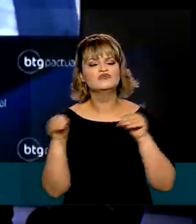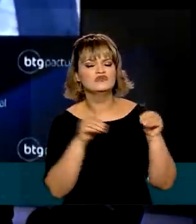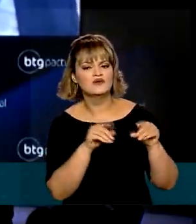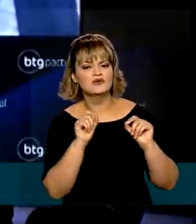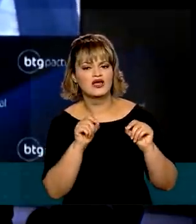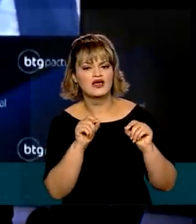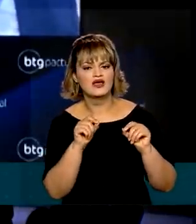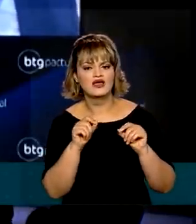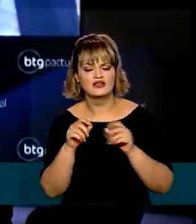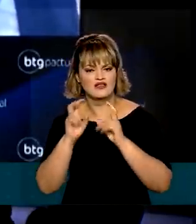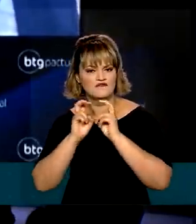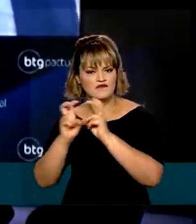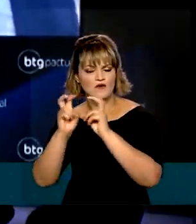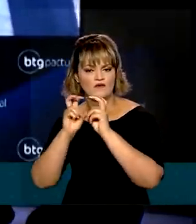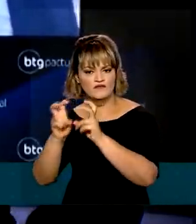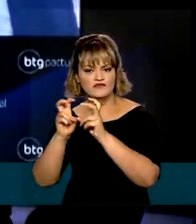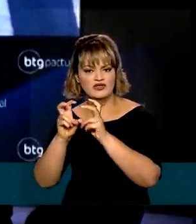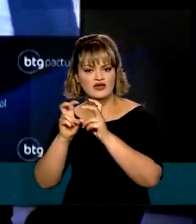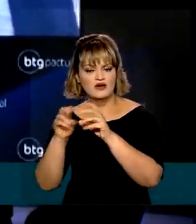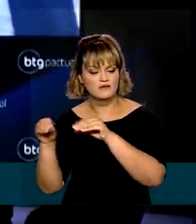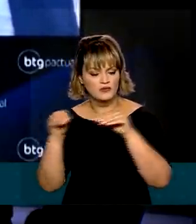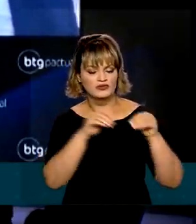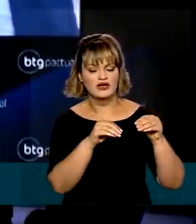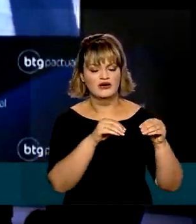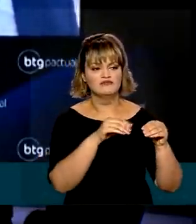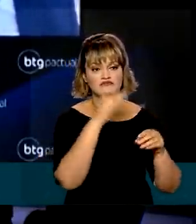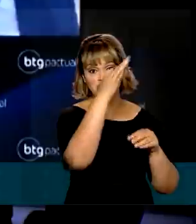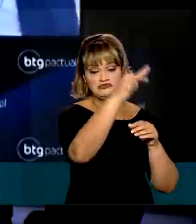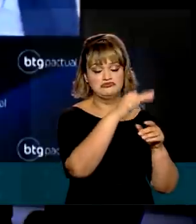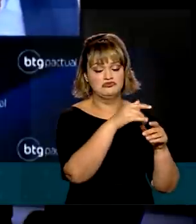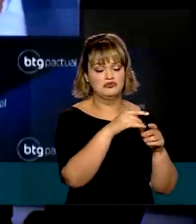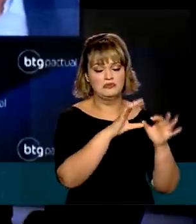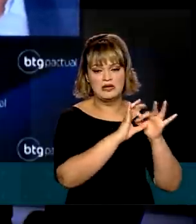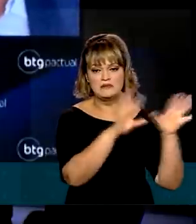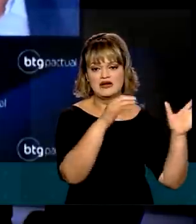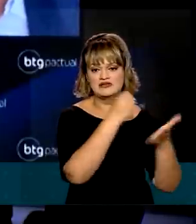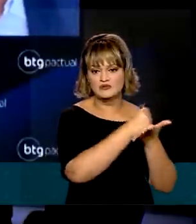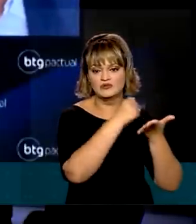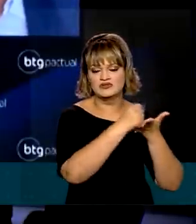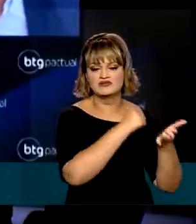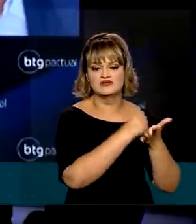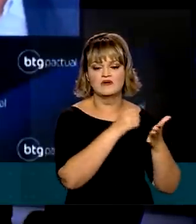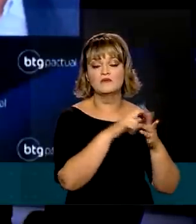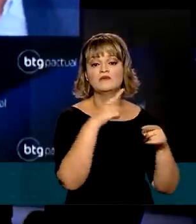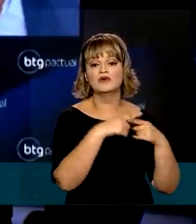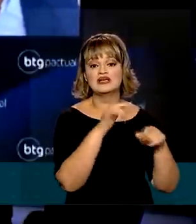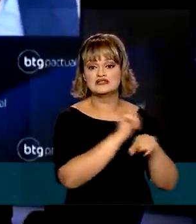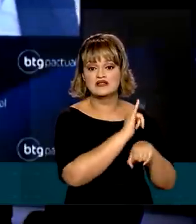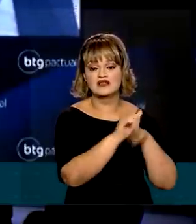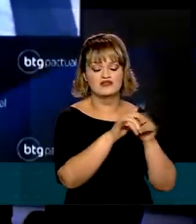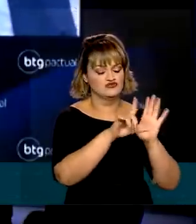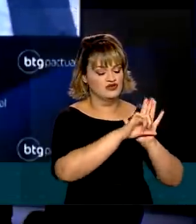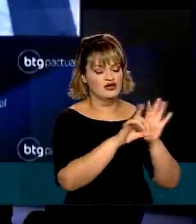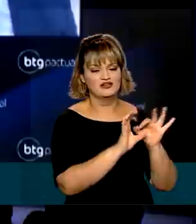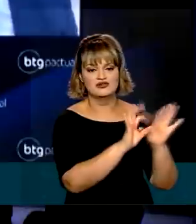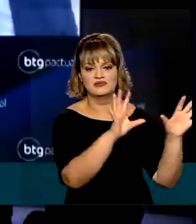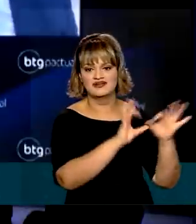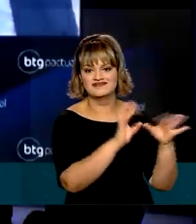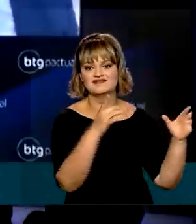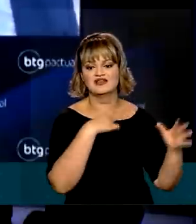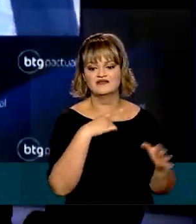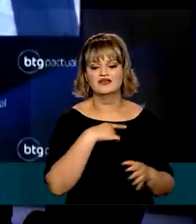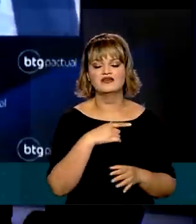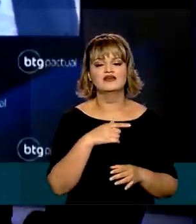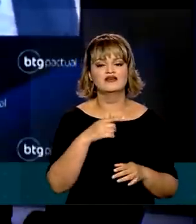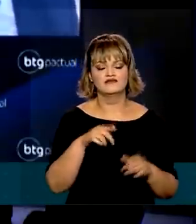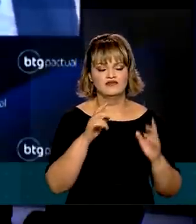das ferrovias concedidas para o regime de autorização no futuro, pelos mecanismos que foram criados na lei de autorizações. Nós vamos